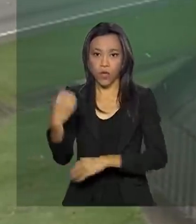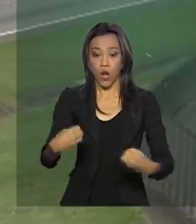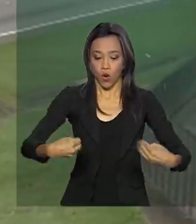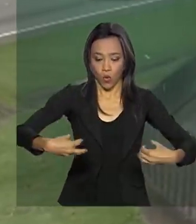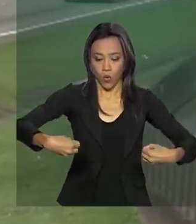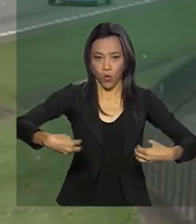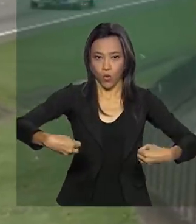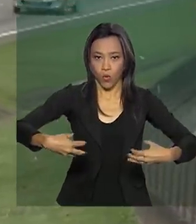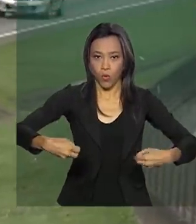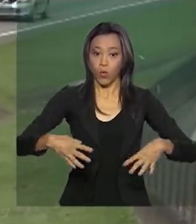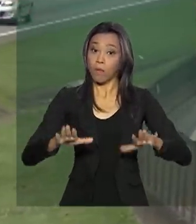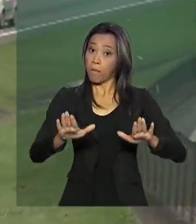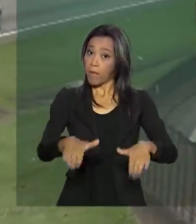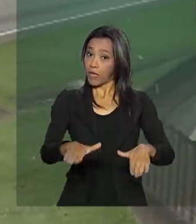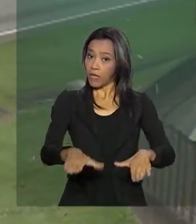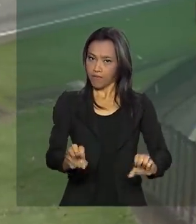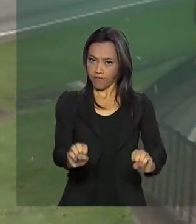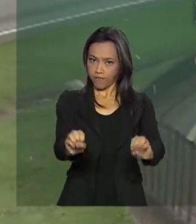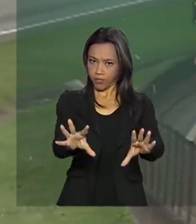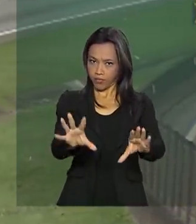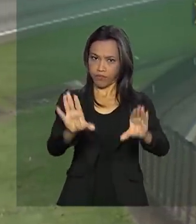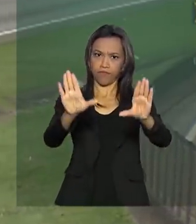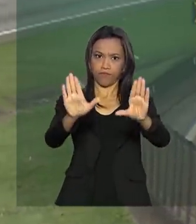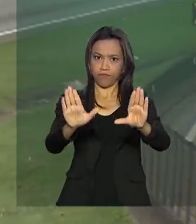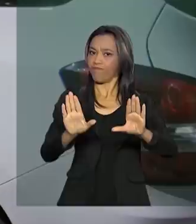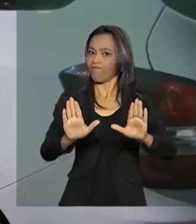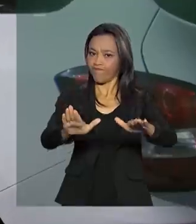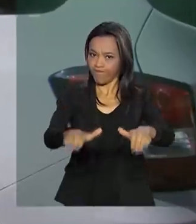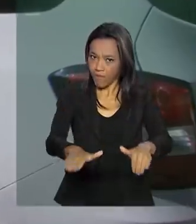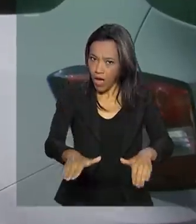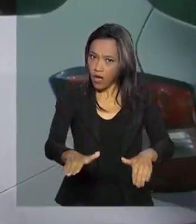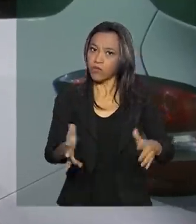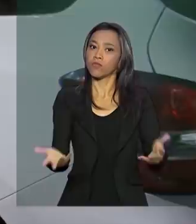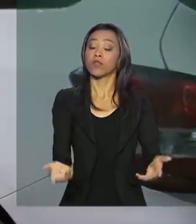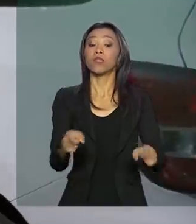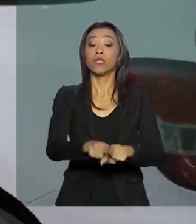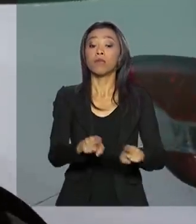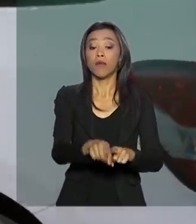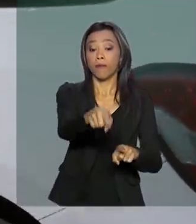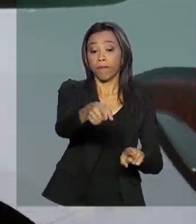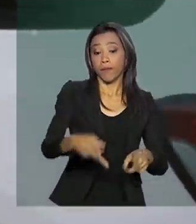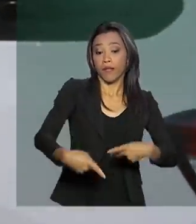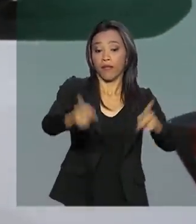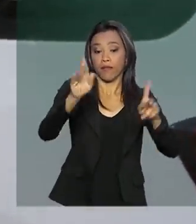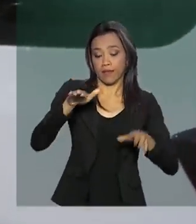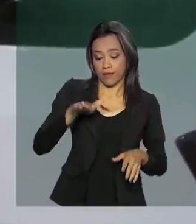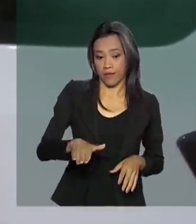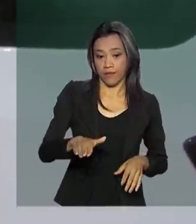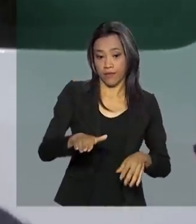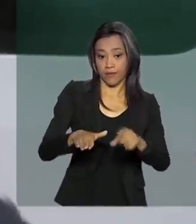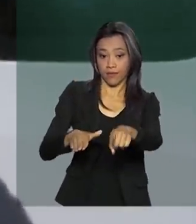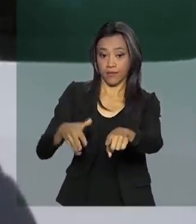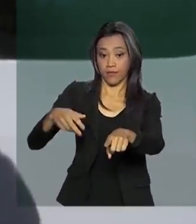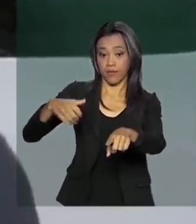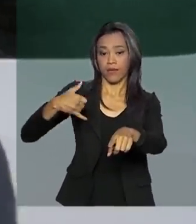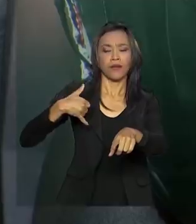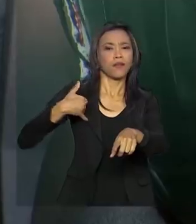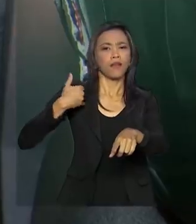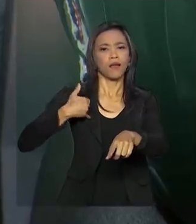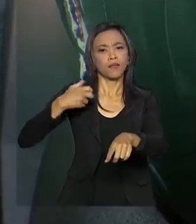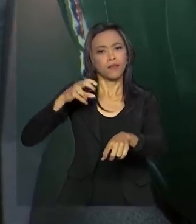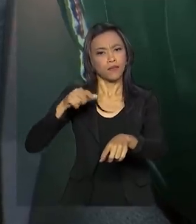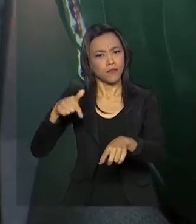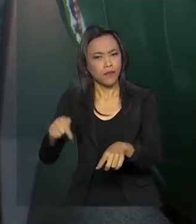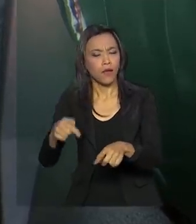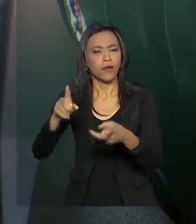manter os faróis baixos acesos em todo o percurso e levar crianças de até 7 anos e meio em bebês conforto,